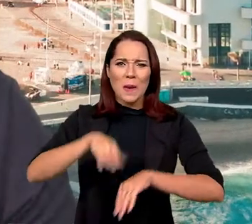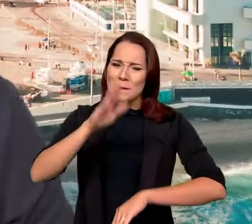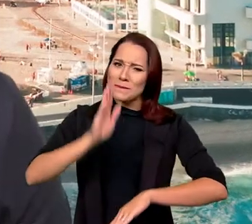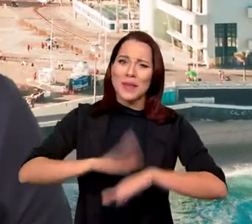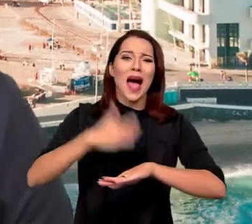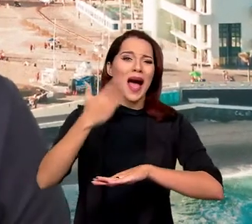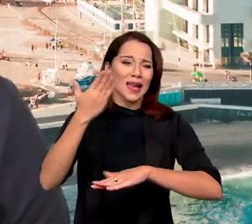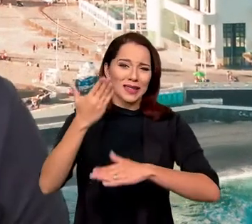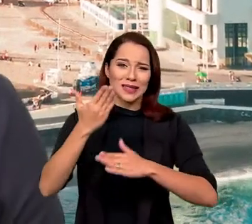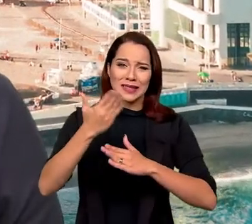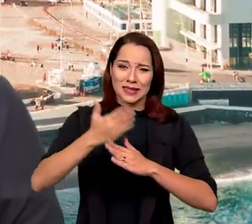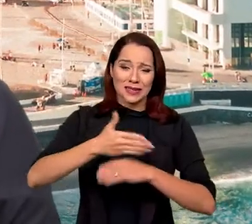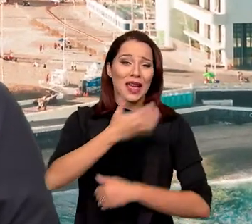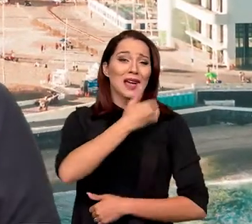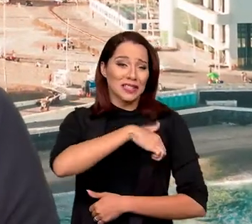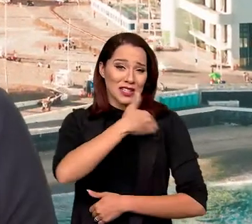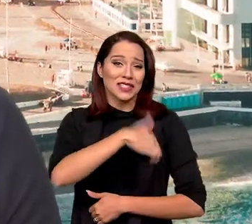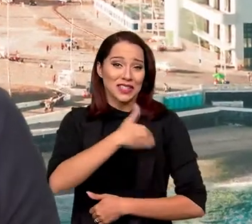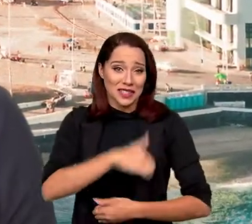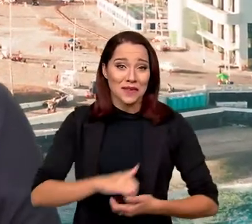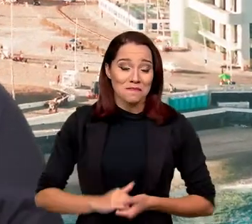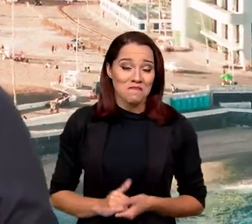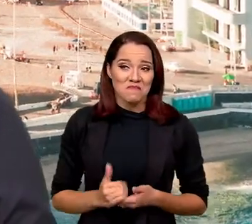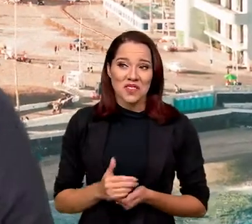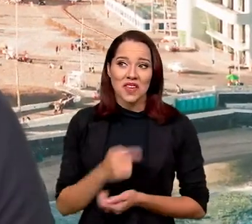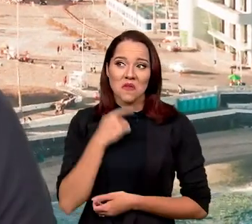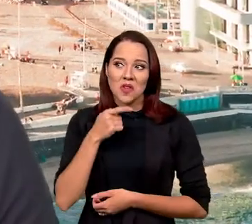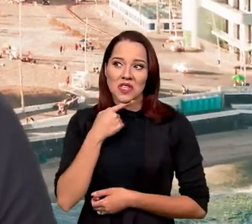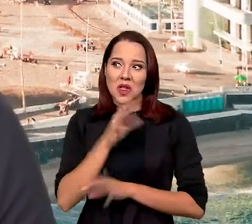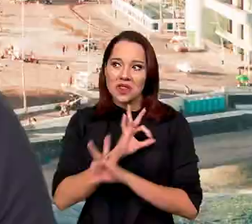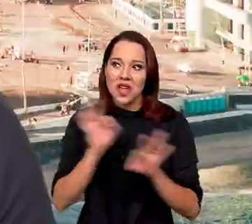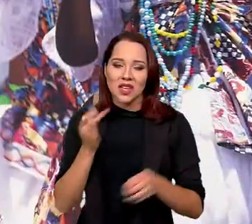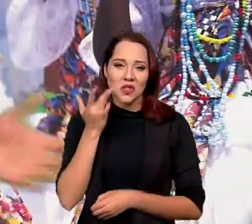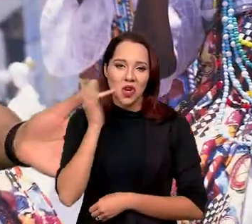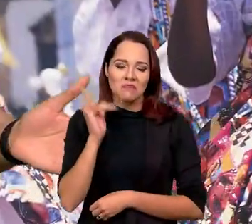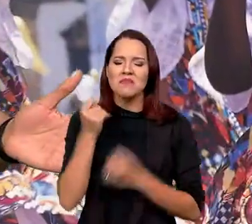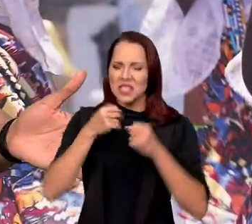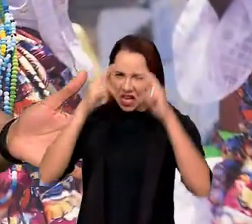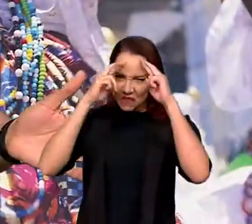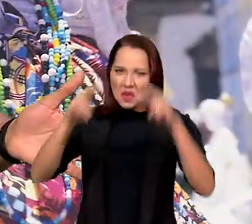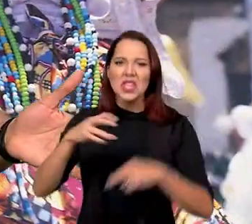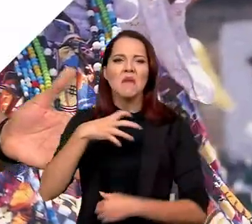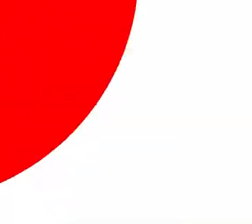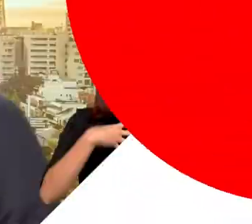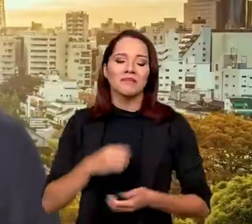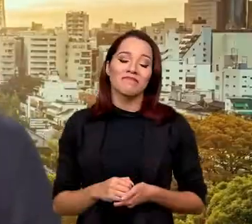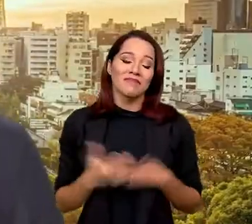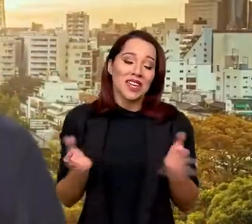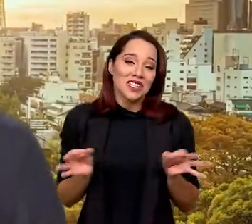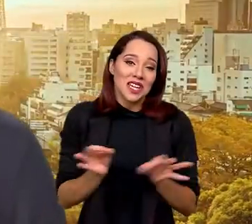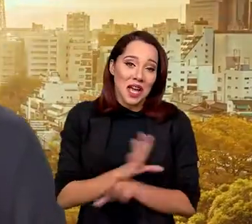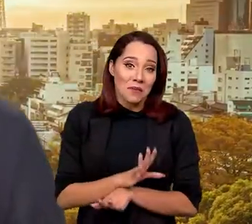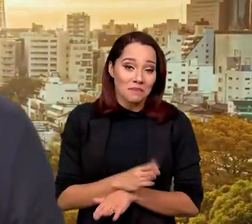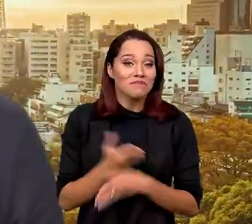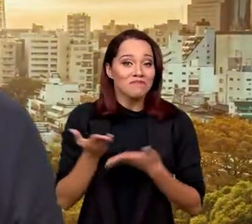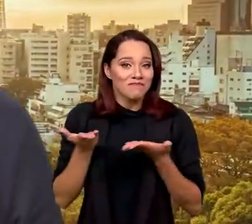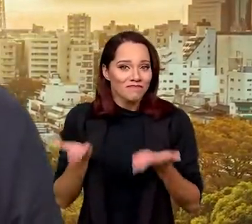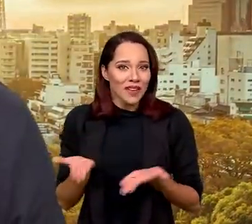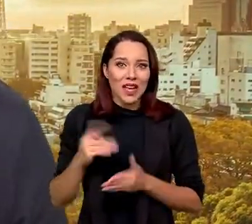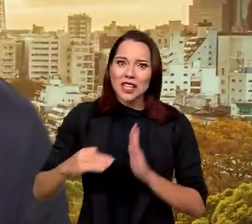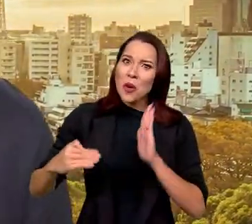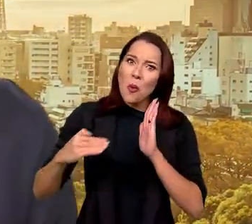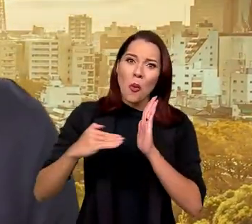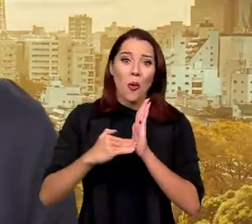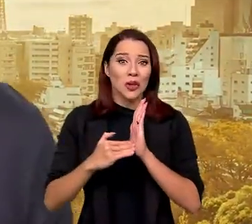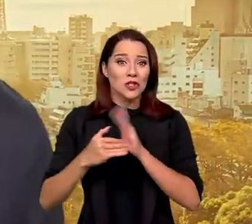mas muito à frente da Argentina, que não ganhou nenhuma de ouro. Tem que respeitar a nossa Bahia, né? E a gente encerra por aqui. Esse é